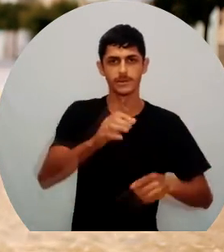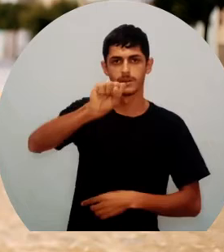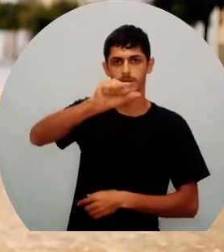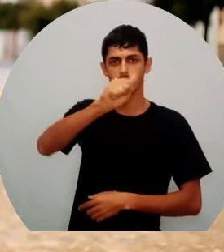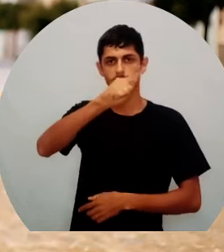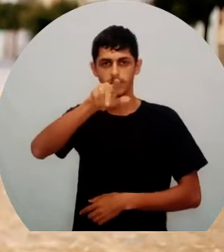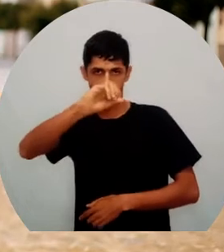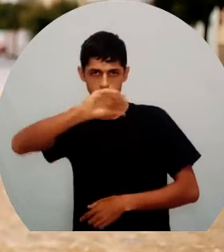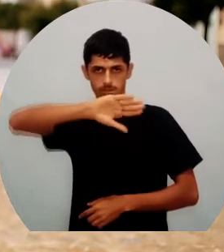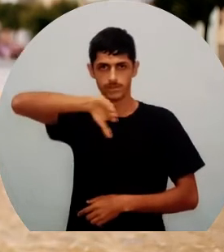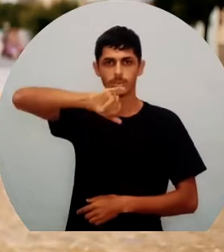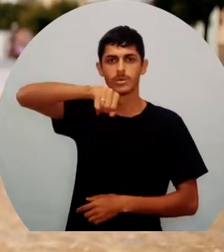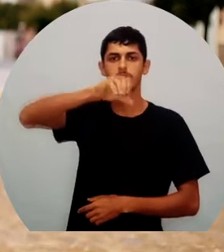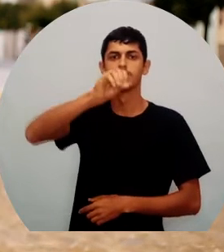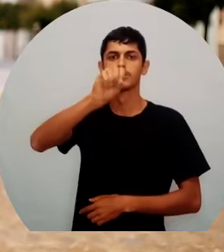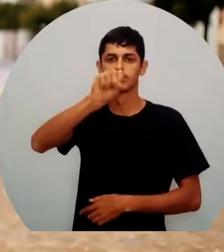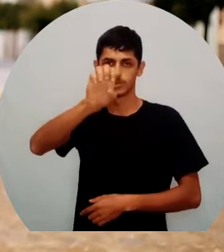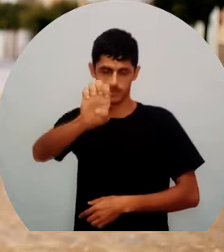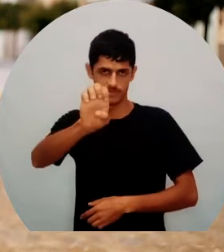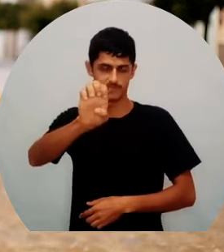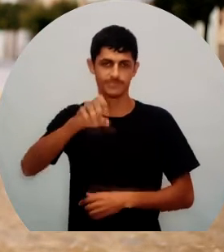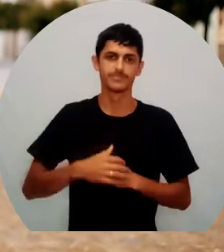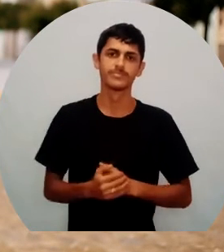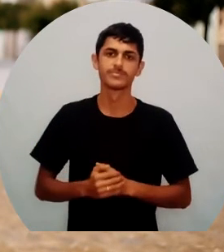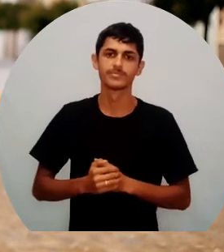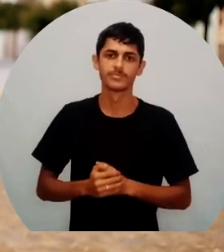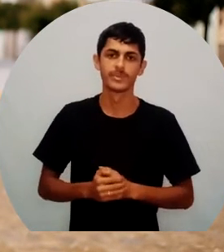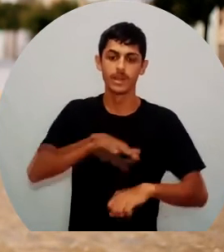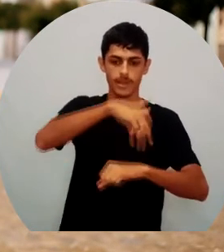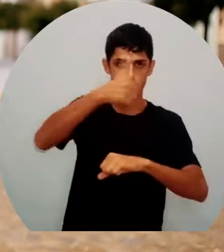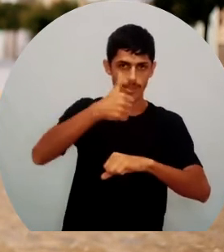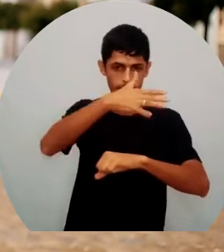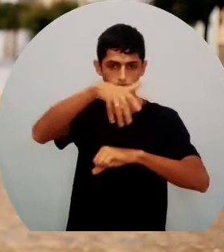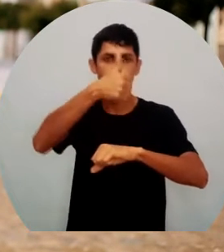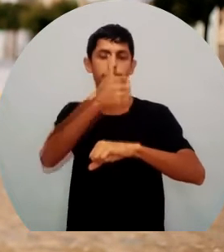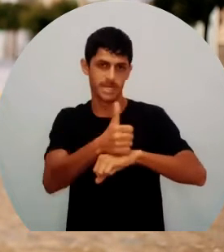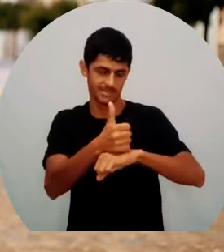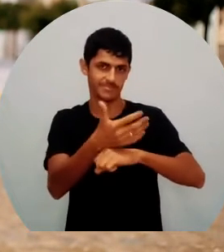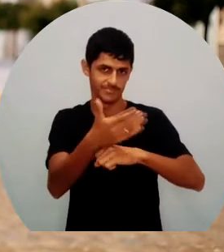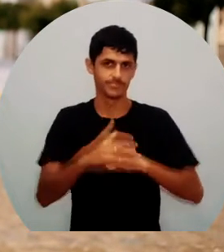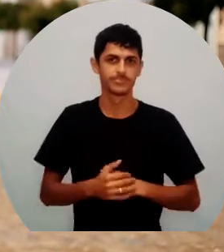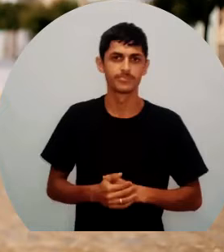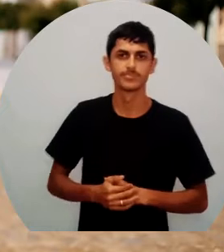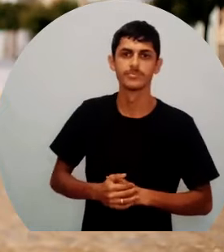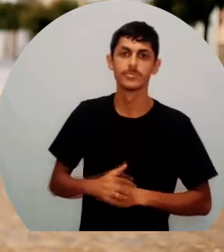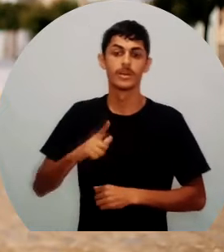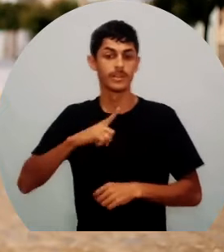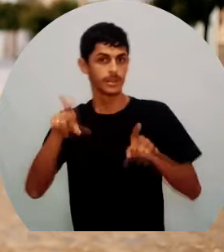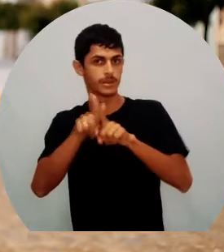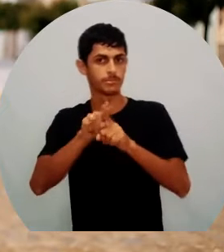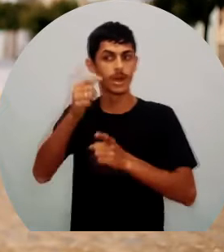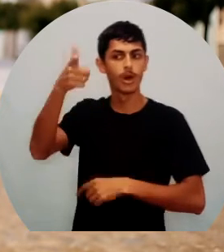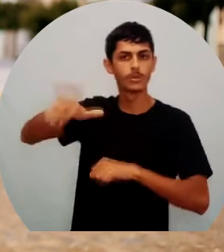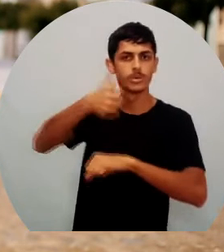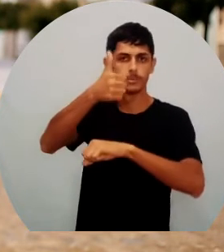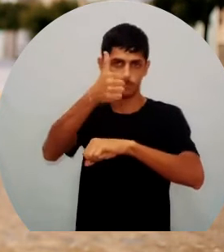Principal da Vila, né? E temos também outra praça, aqui é uma praça importante